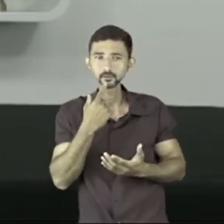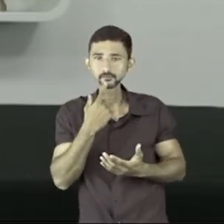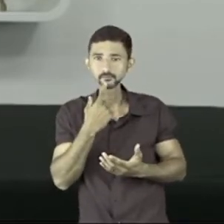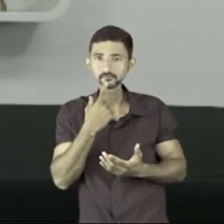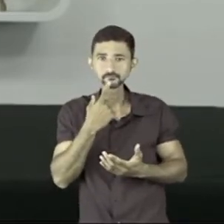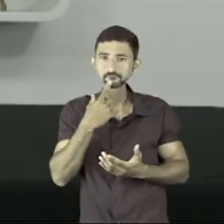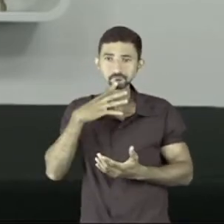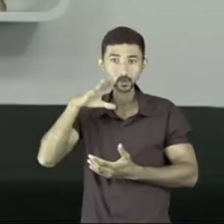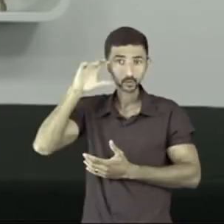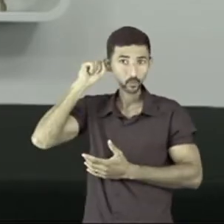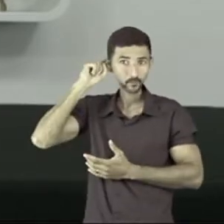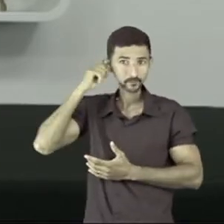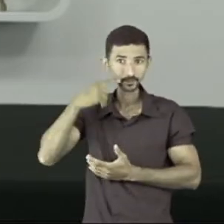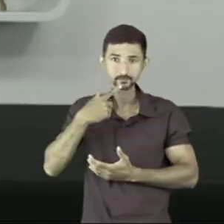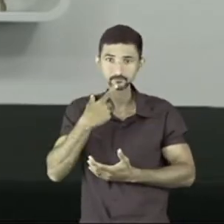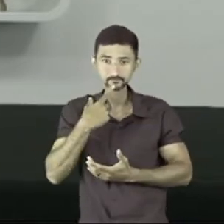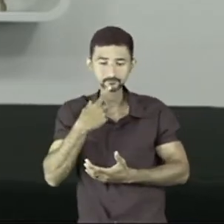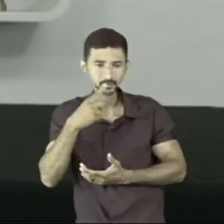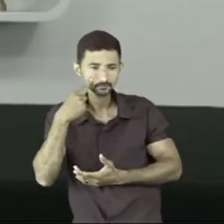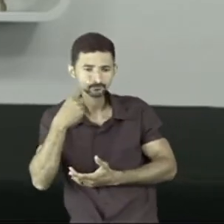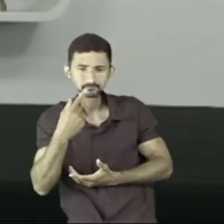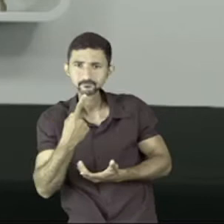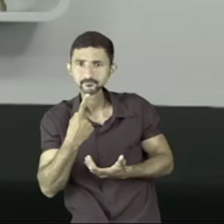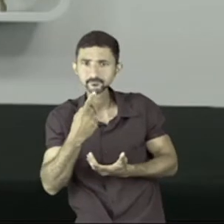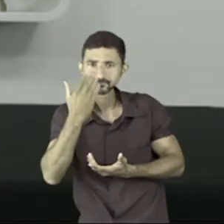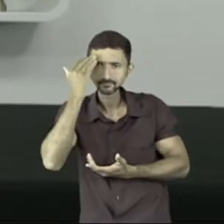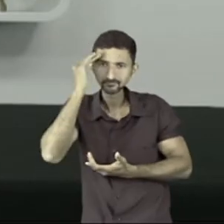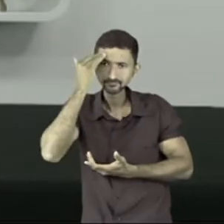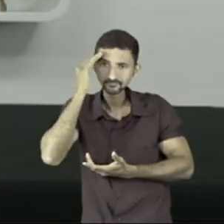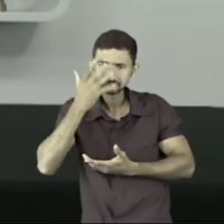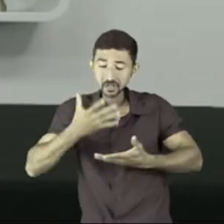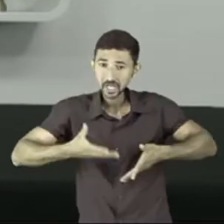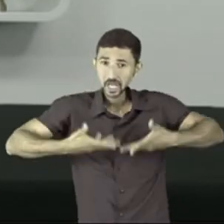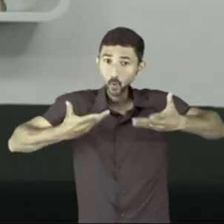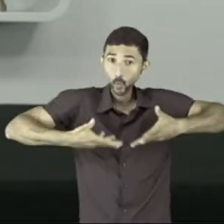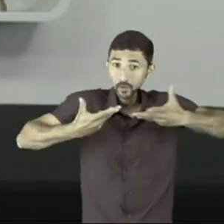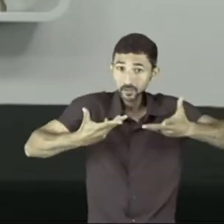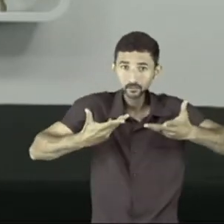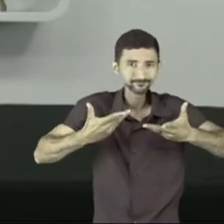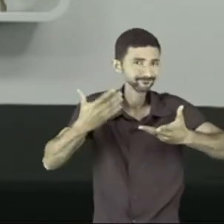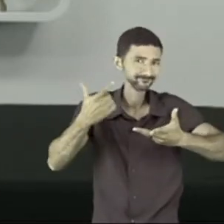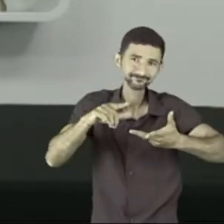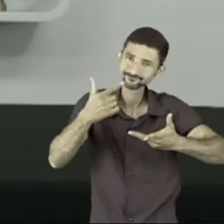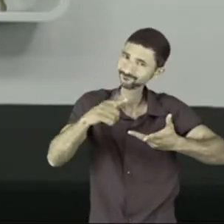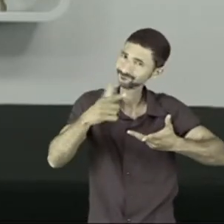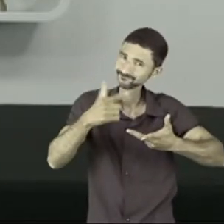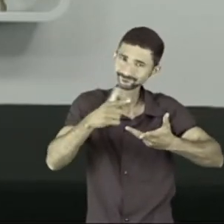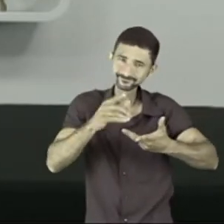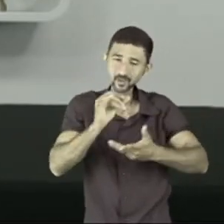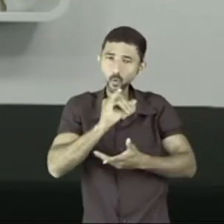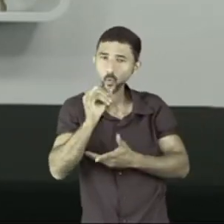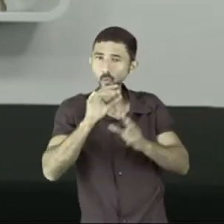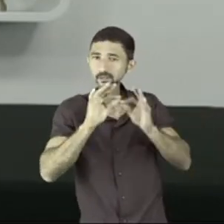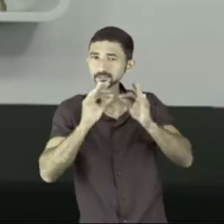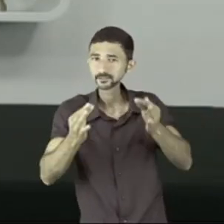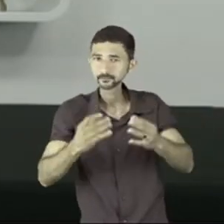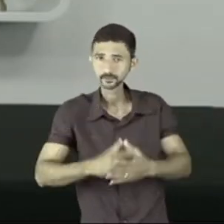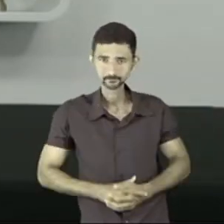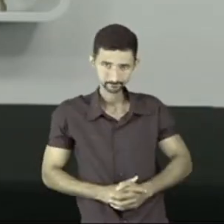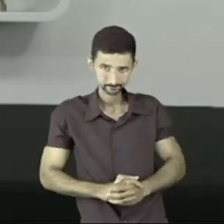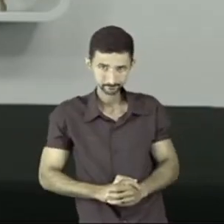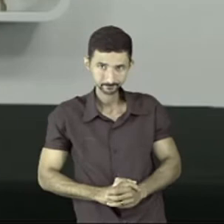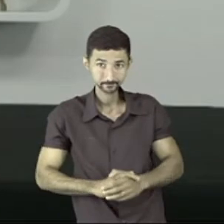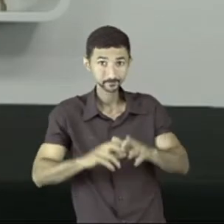está ouvindo ela falar, mas você compreende que não existe entusiasmo nenhum naquele oi ali. Ao